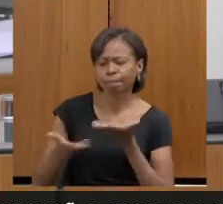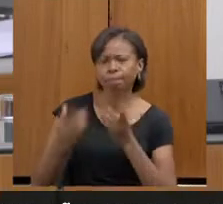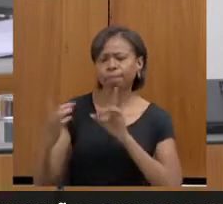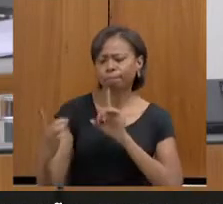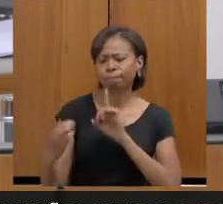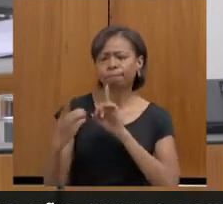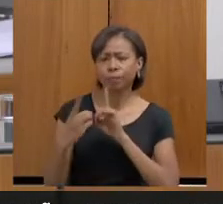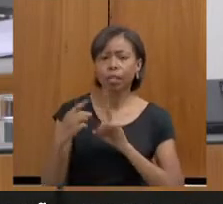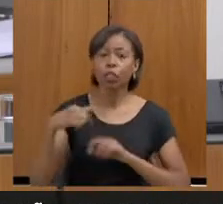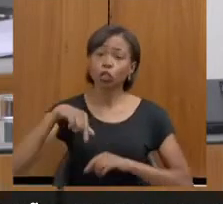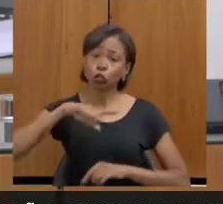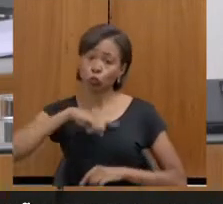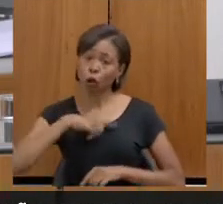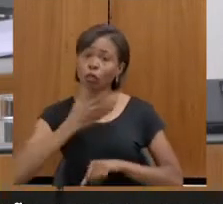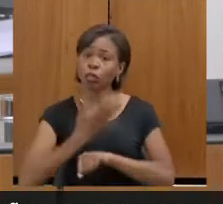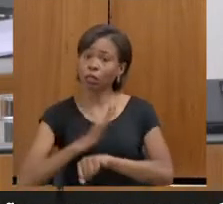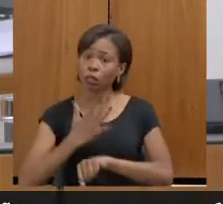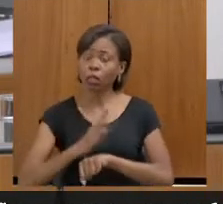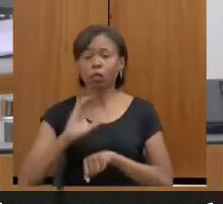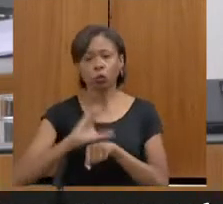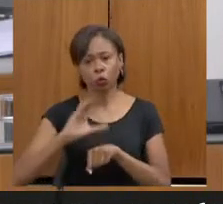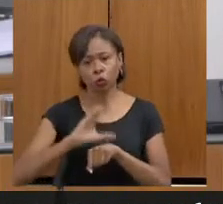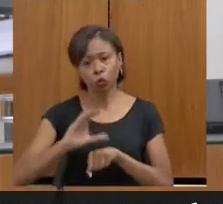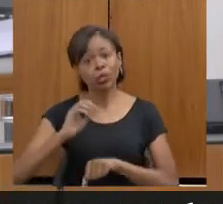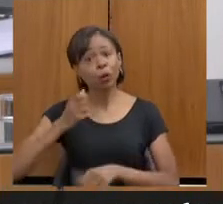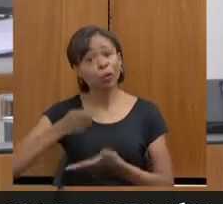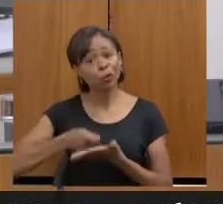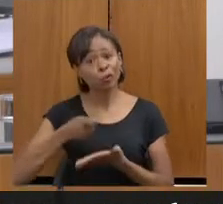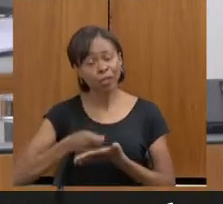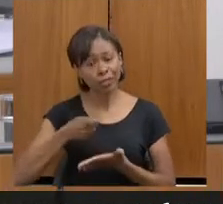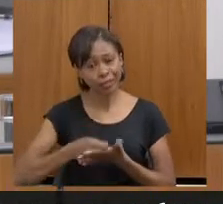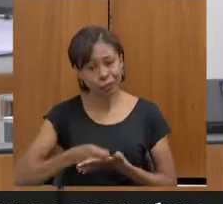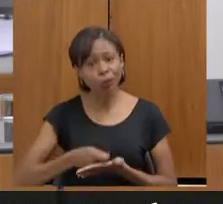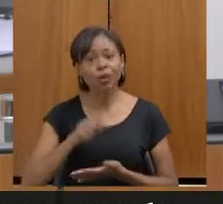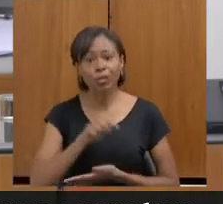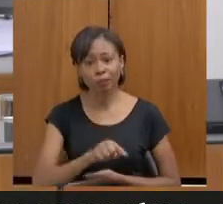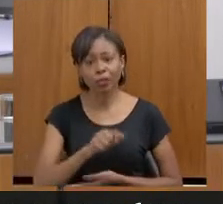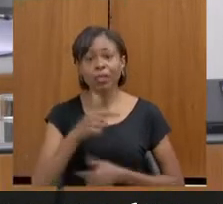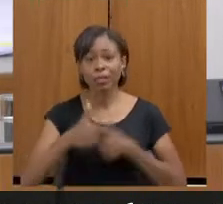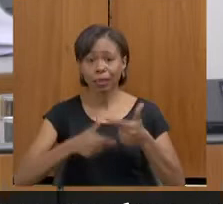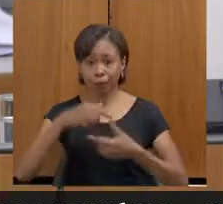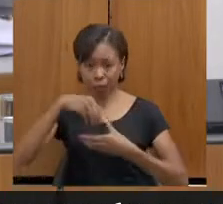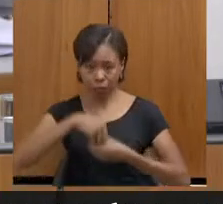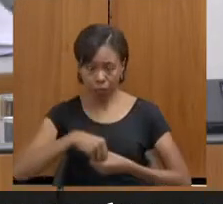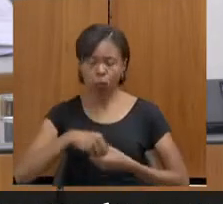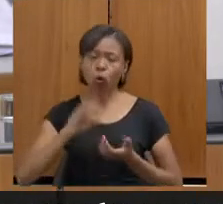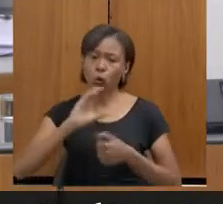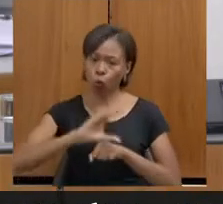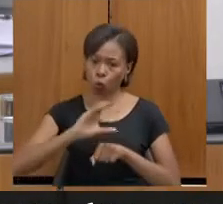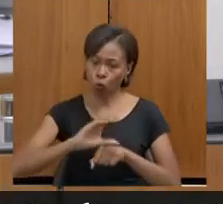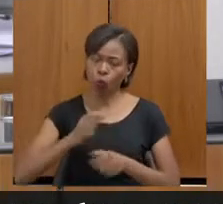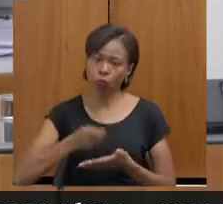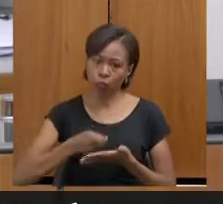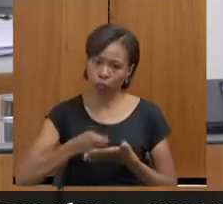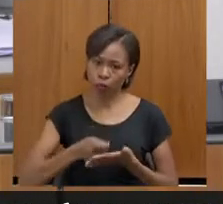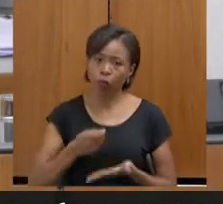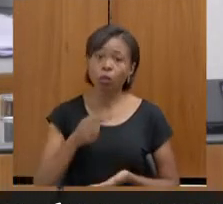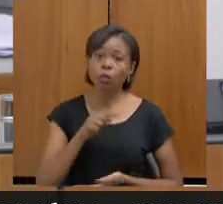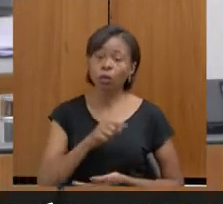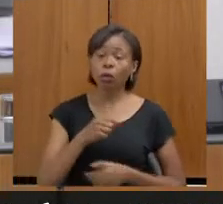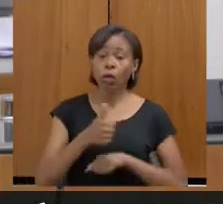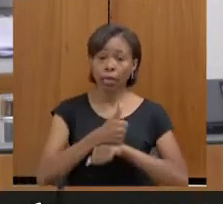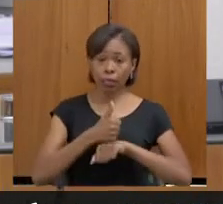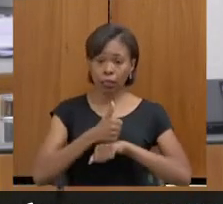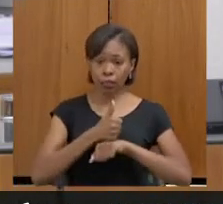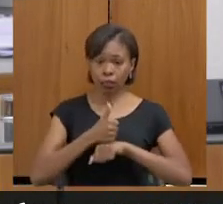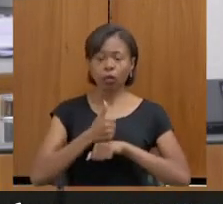capacitando, é obrigatória a capacitação daqueles que estão nessas unidades. Então, esse profissional que escuta